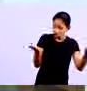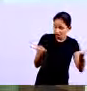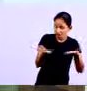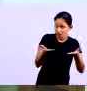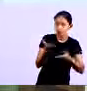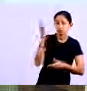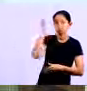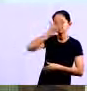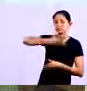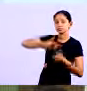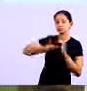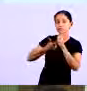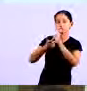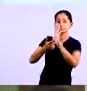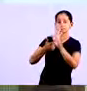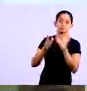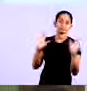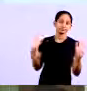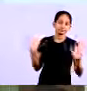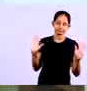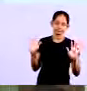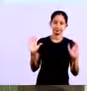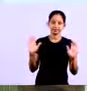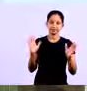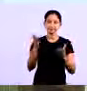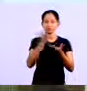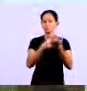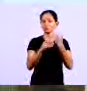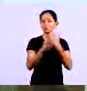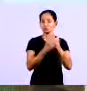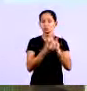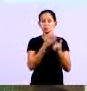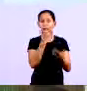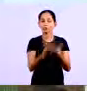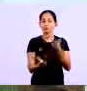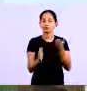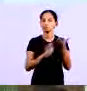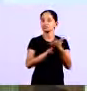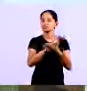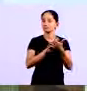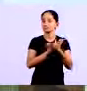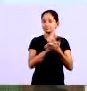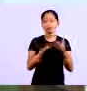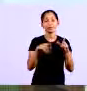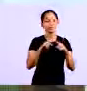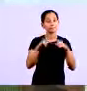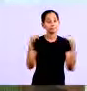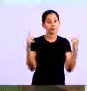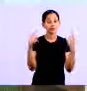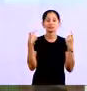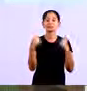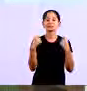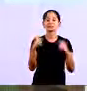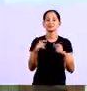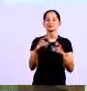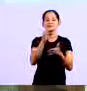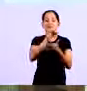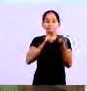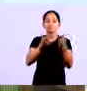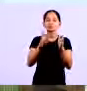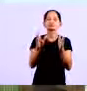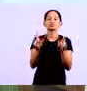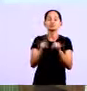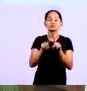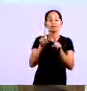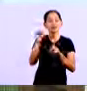você não vai ter nada do que é patrimônio da sua empresa perdido né mas também porque existe uma questão tributária que envolve